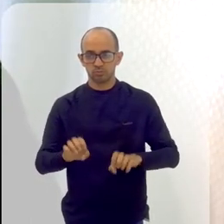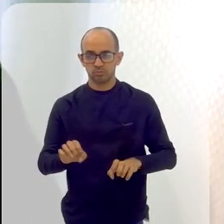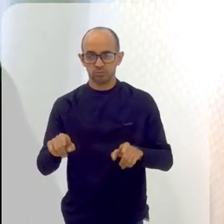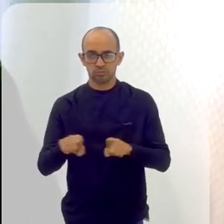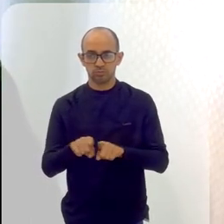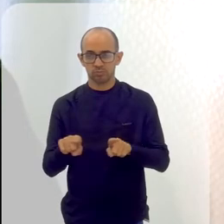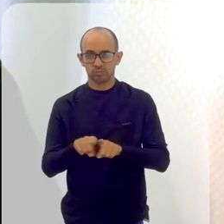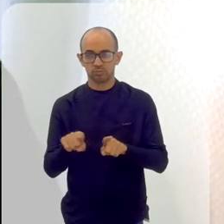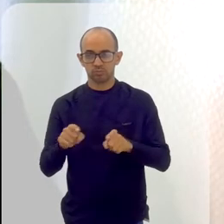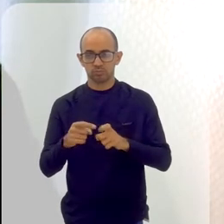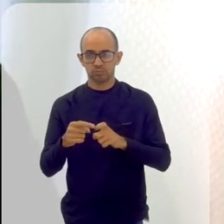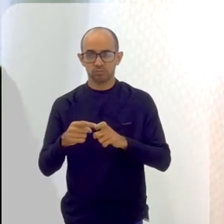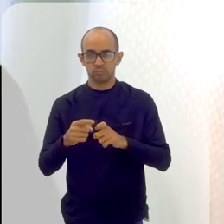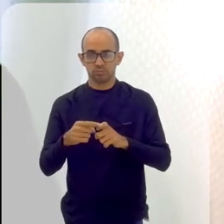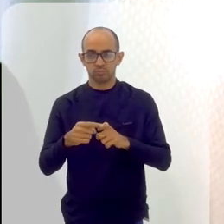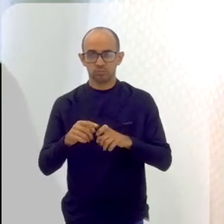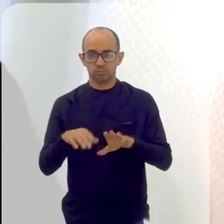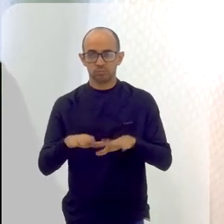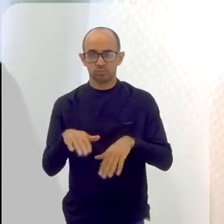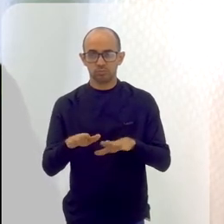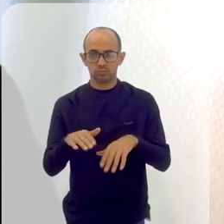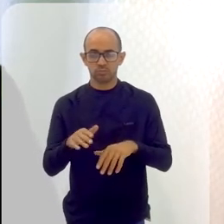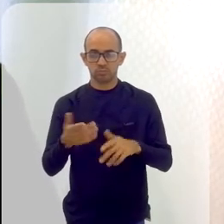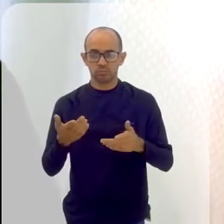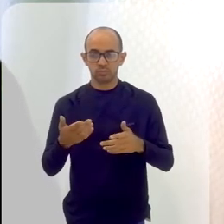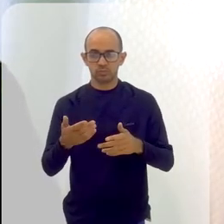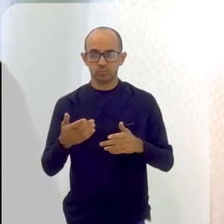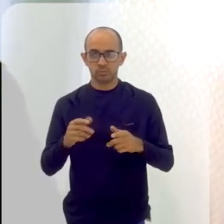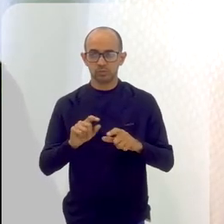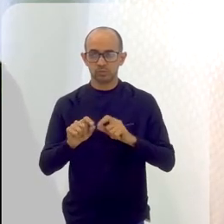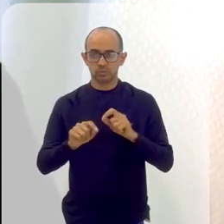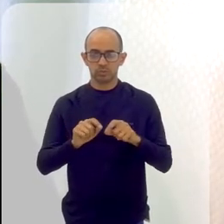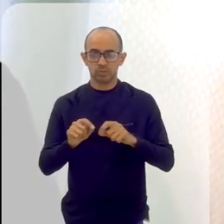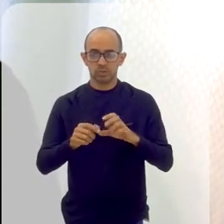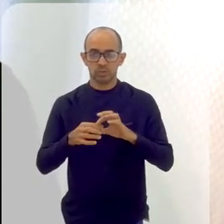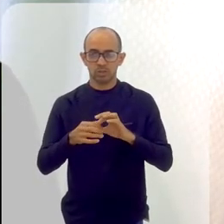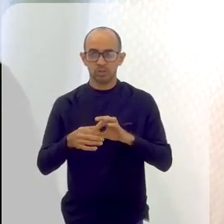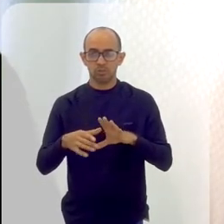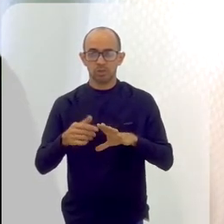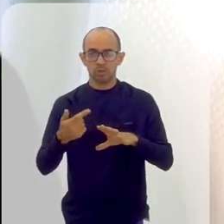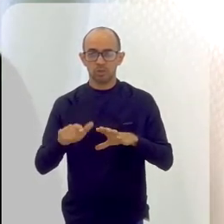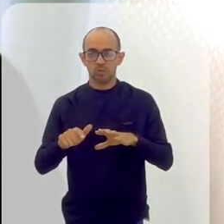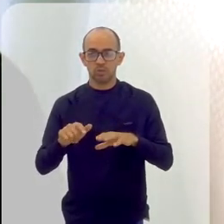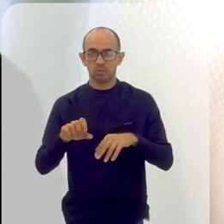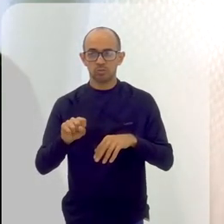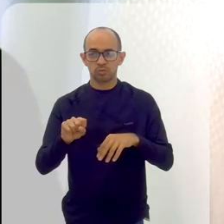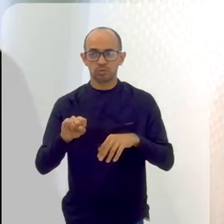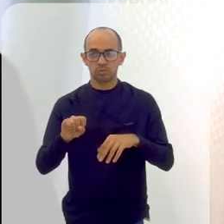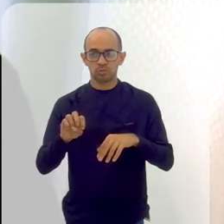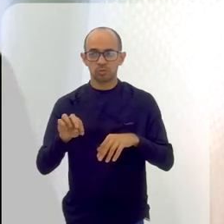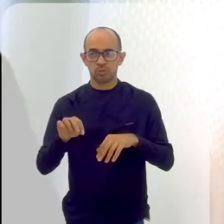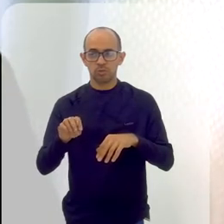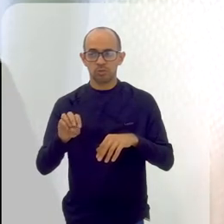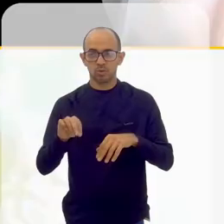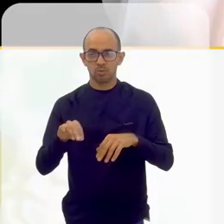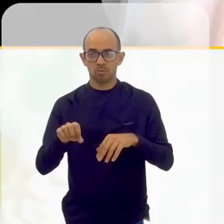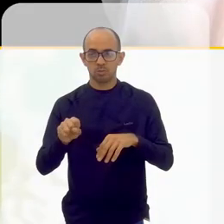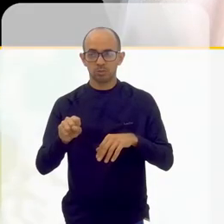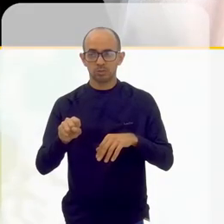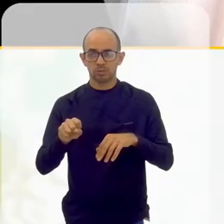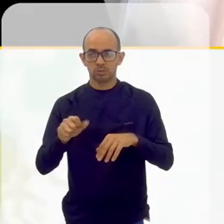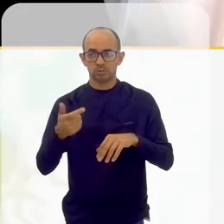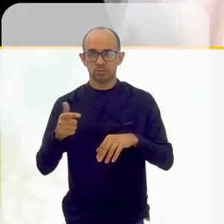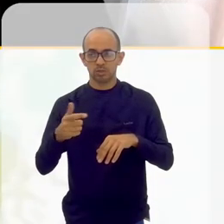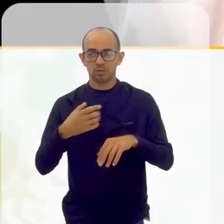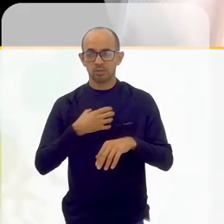toda a medicação que a gente vai tomar, independente de ser para se levantar qualquer outra coisa, ela também libera outros sintomas que a gente talvez já estava sentindo antes. Então,